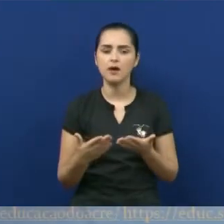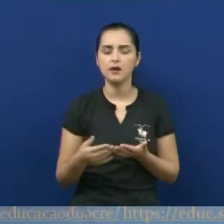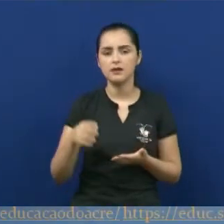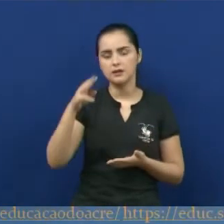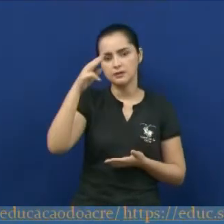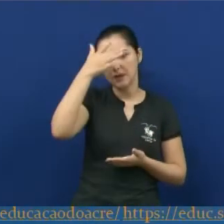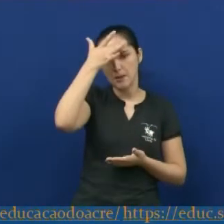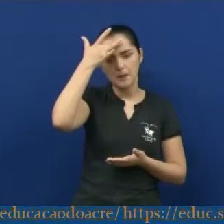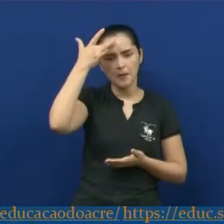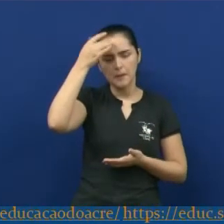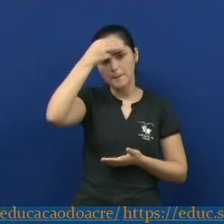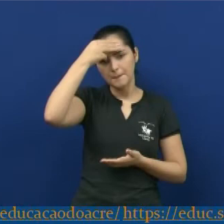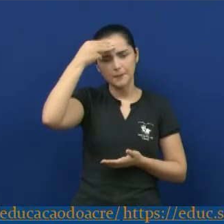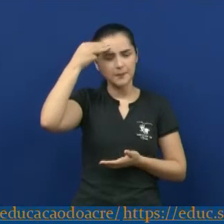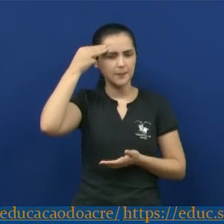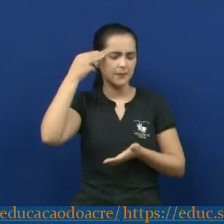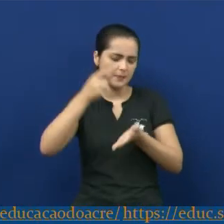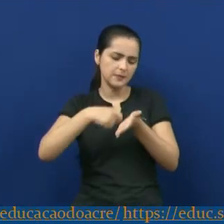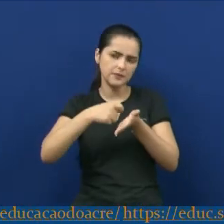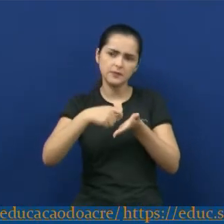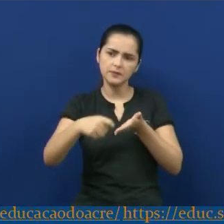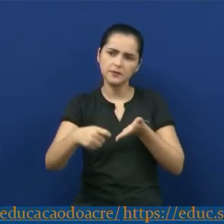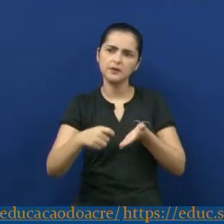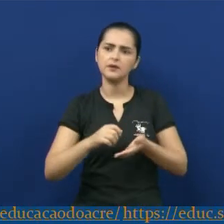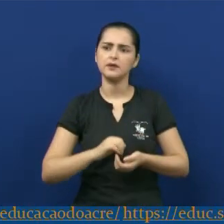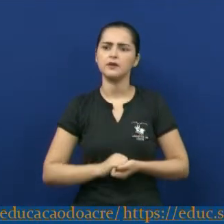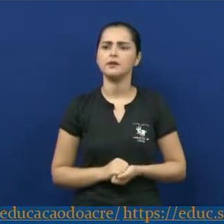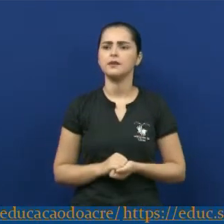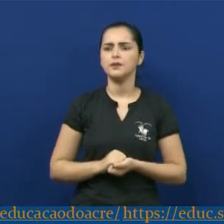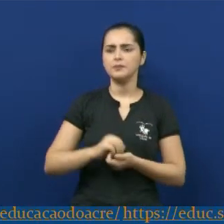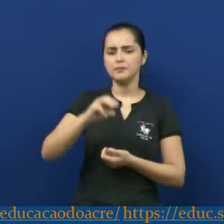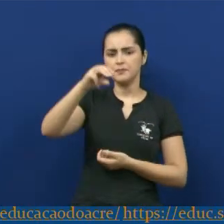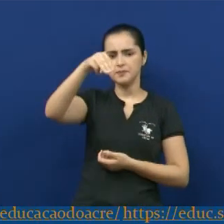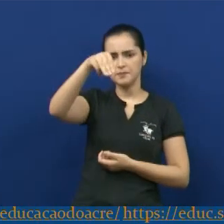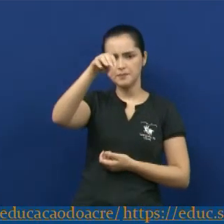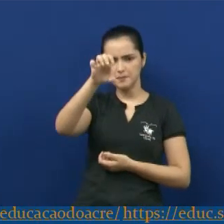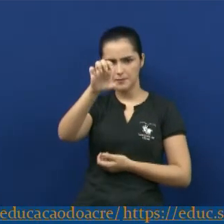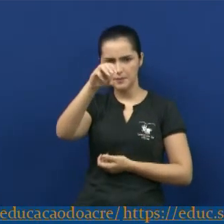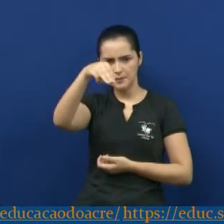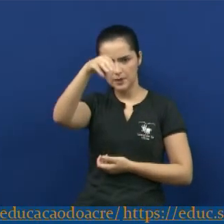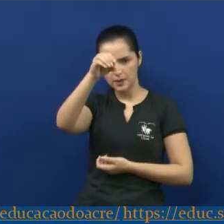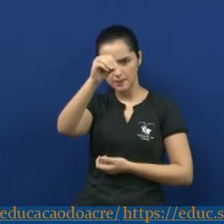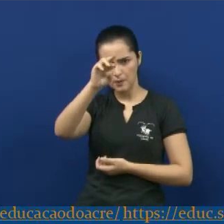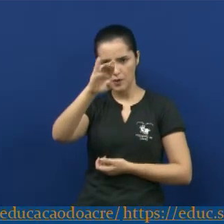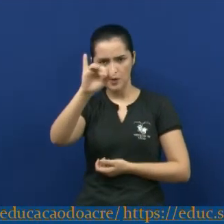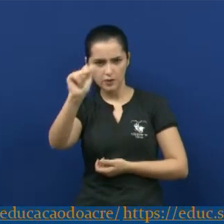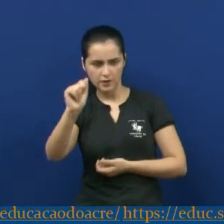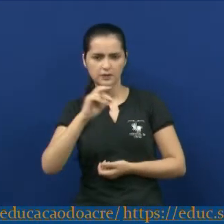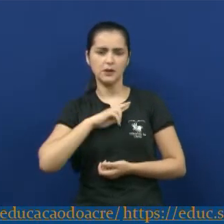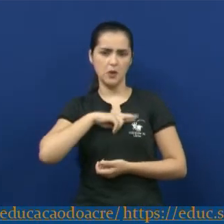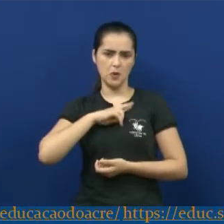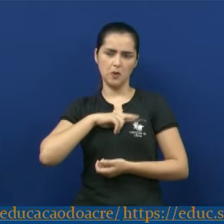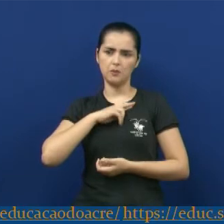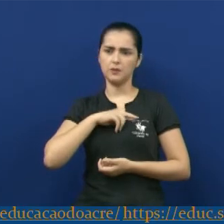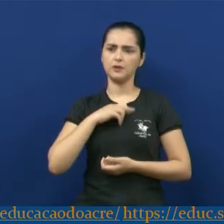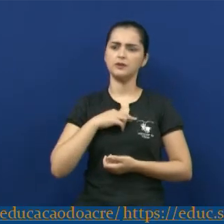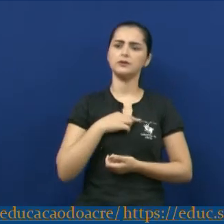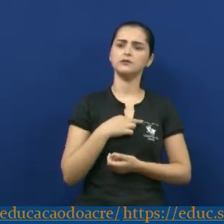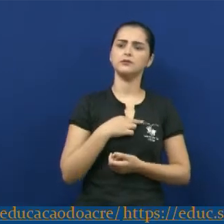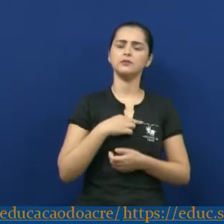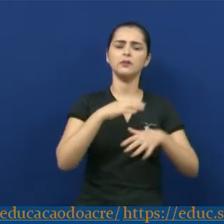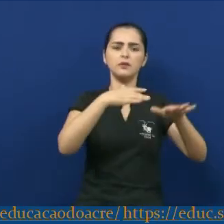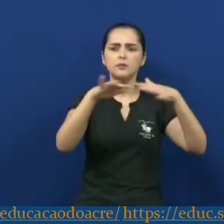Memórias Sentimentais de João Miramar, que foi um romance que ele escreveu em 1924. O Manifesto Pau Brasil,